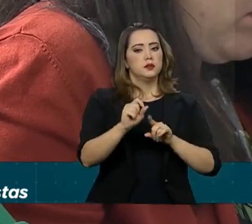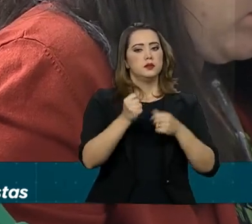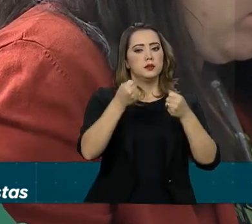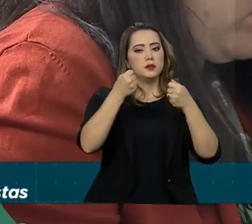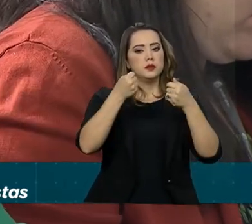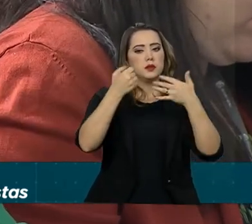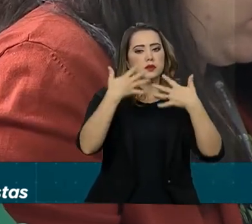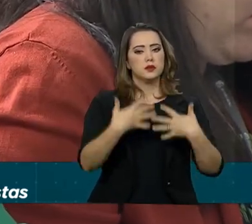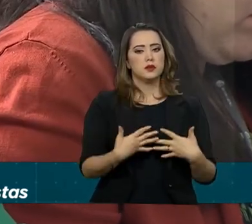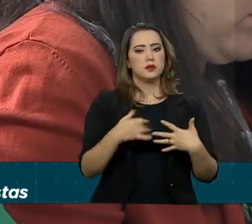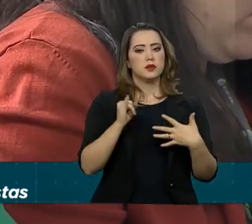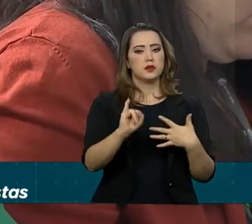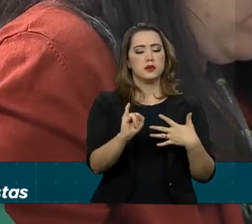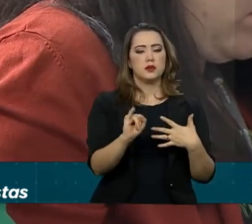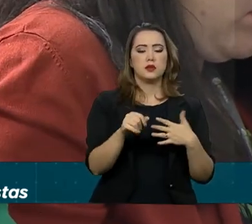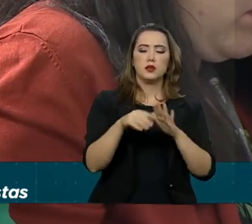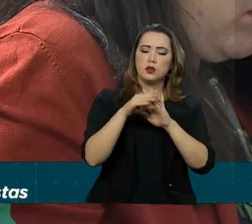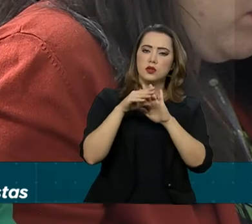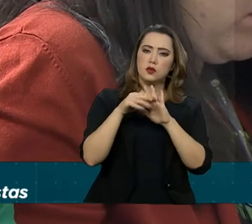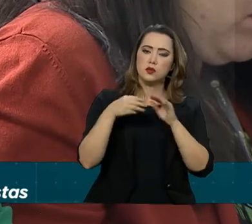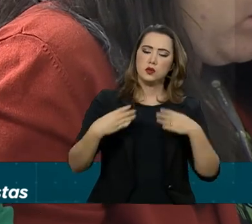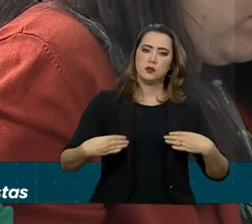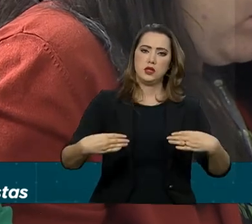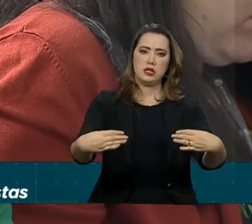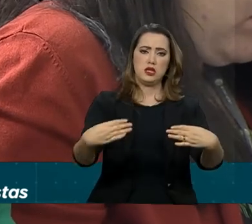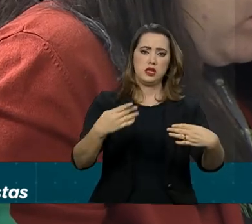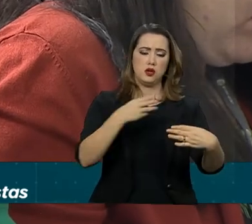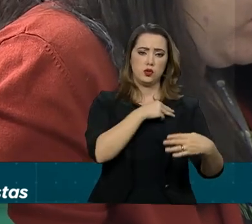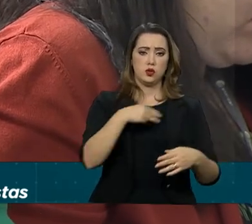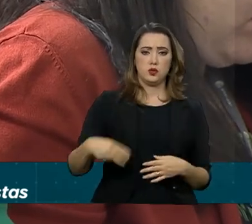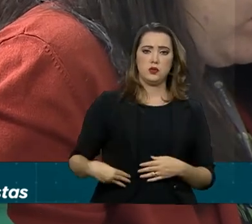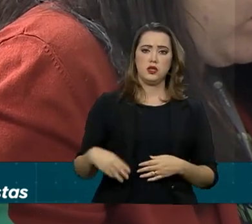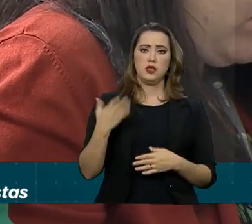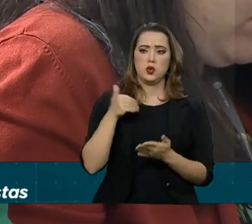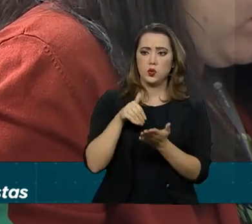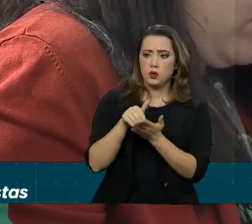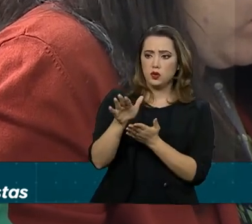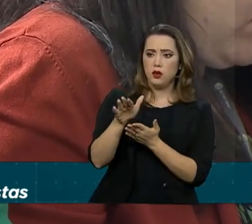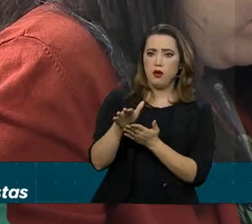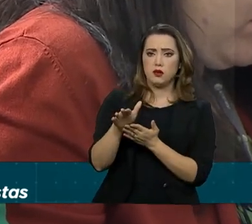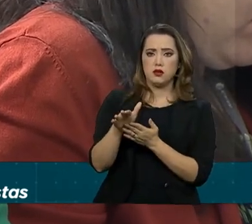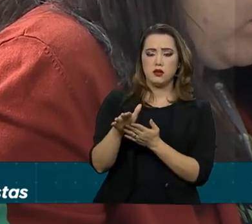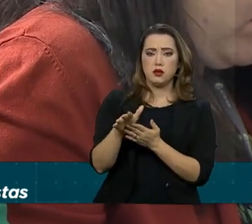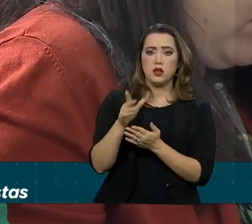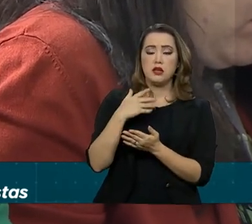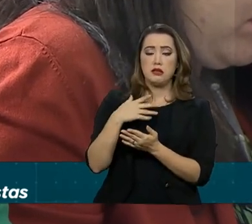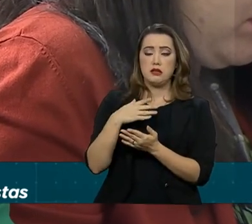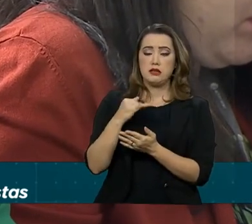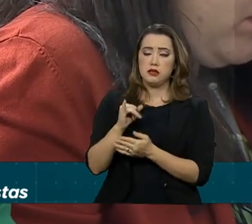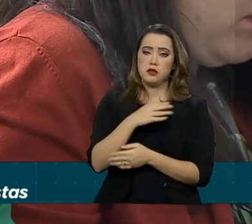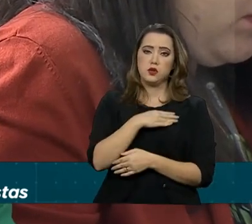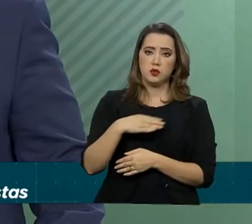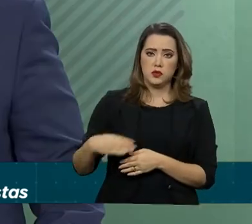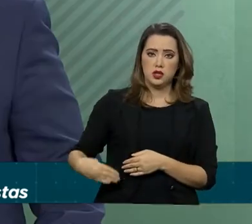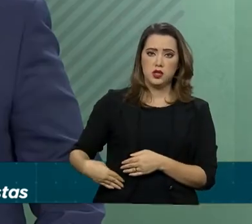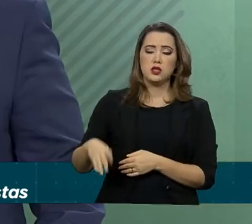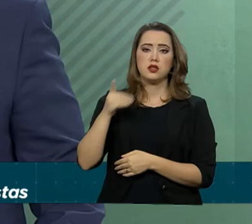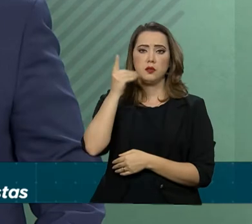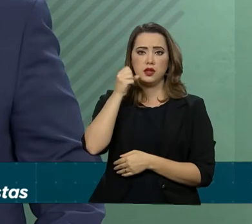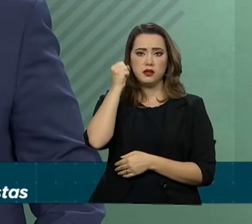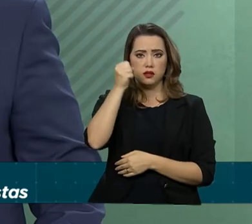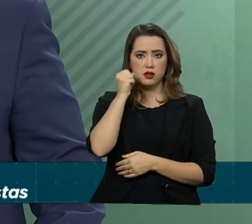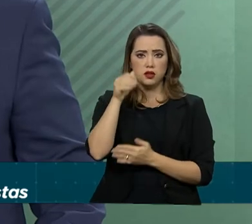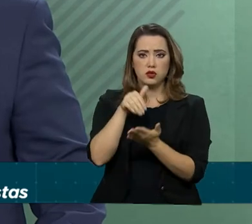lista, se os ministros realmente serão, os ministros que têm mandato, serão exonerados para participar da votação. Sim, os ministros que têm